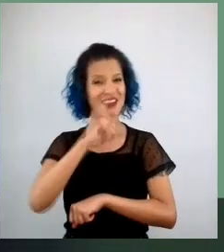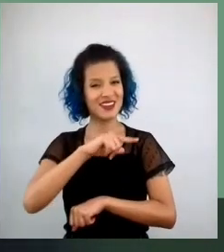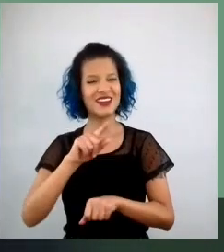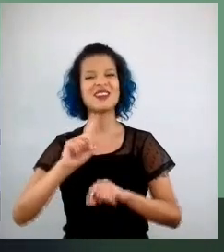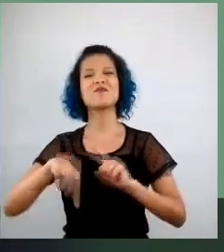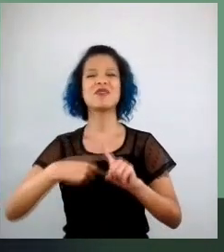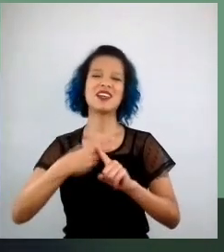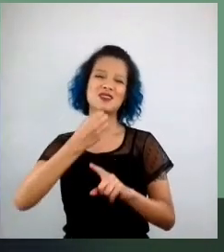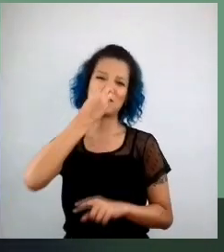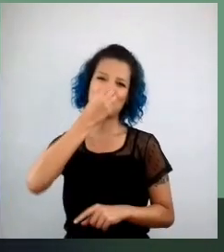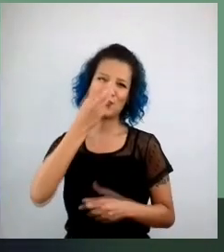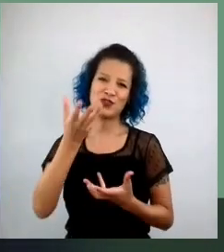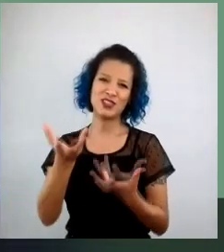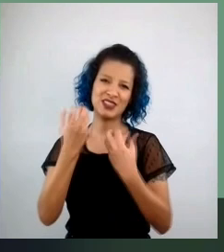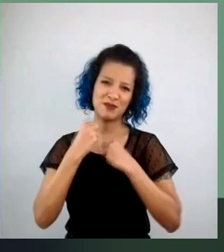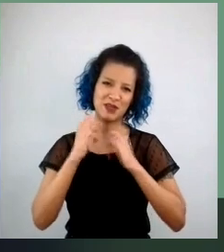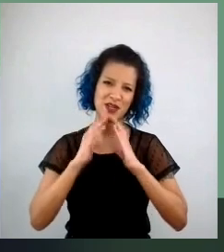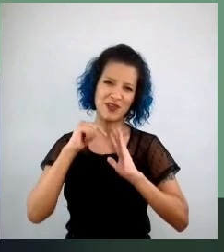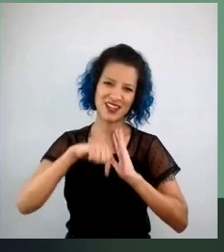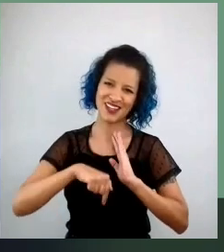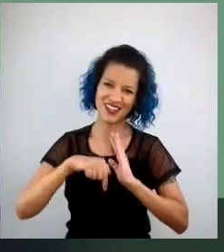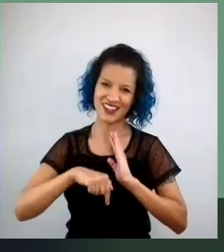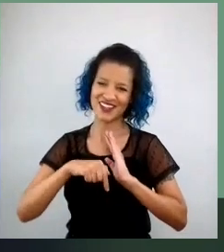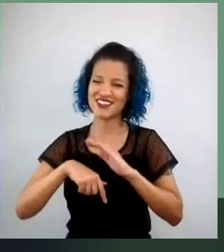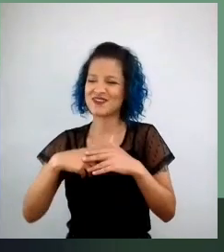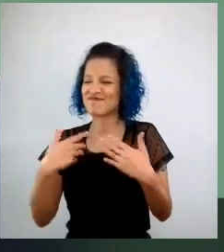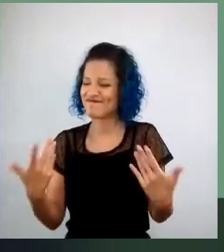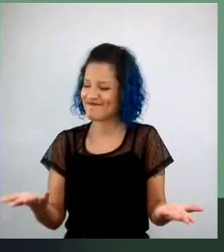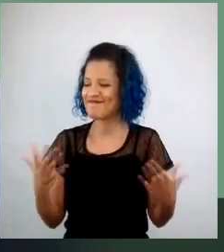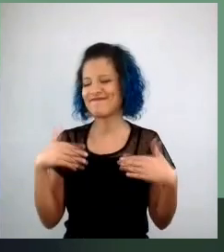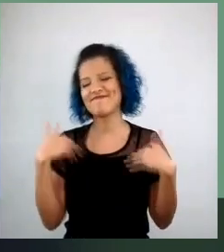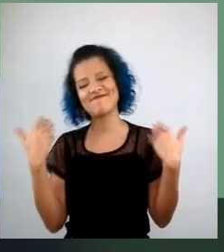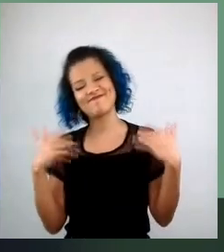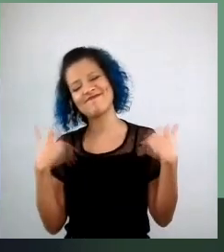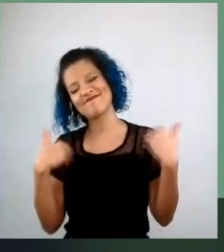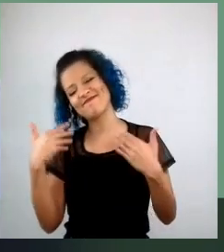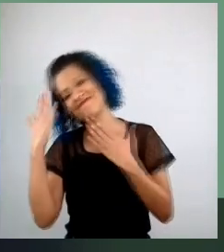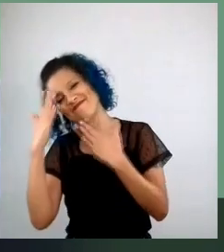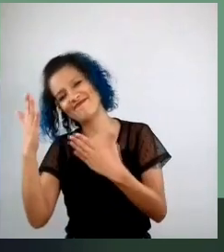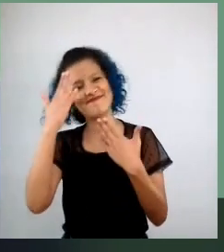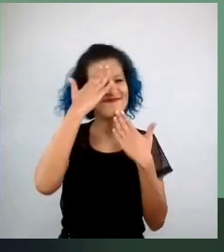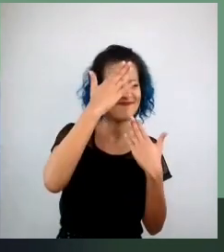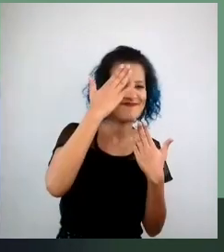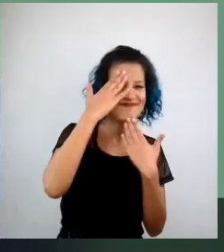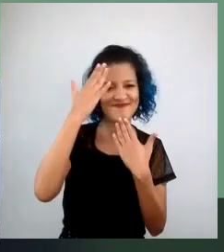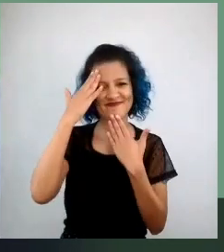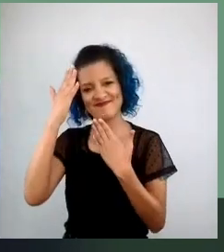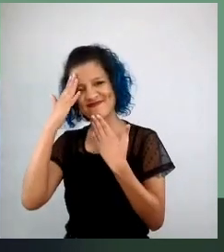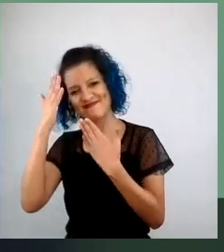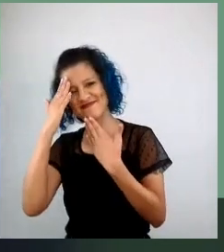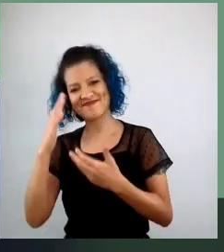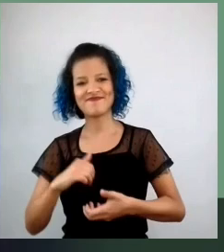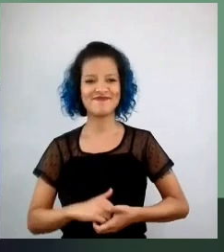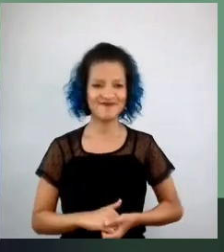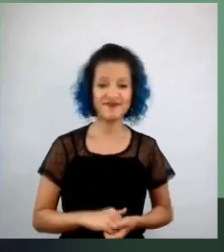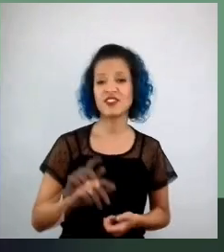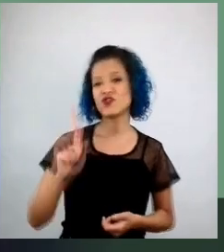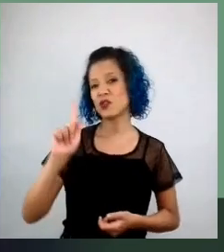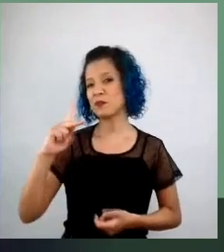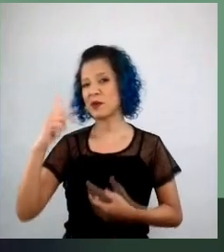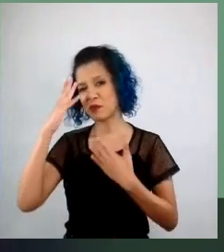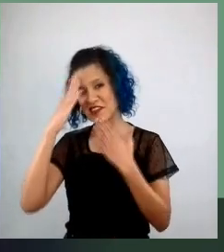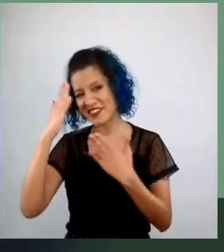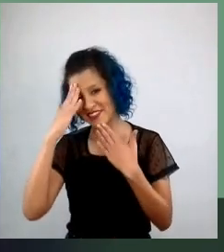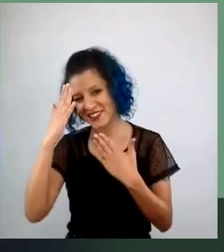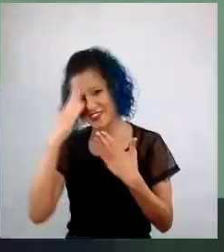casa, enfim, é uma alegria, obrigada, obrigada, obrigada de coração a todos vocês, obrigada, GP, beijo